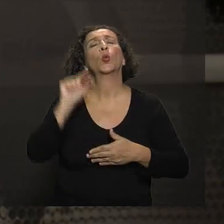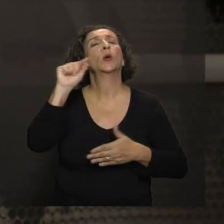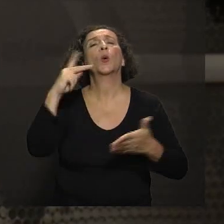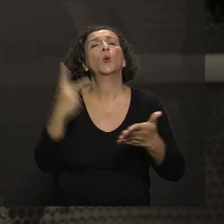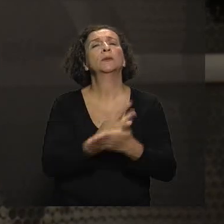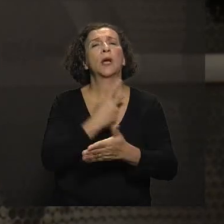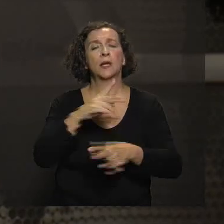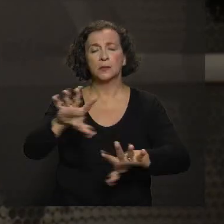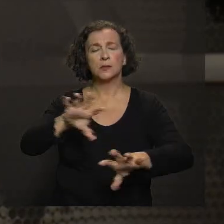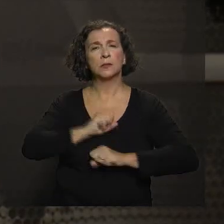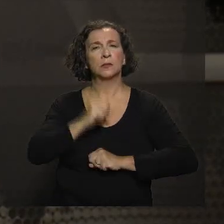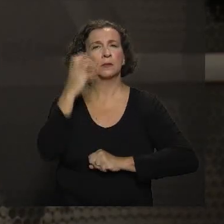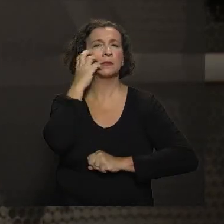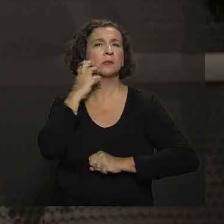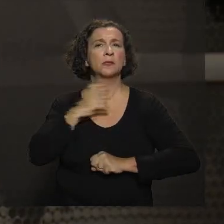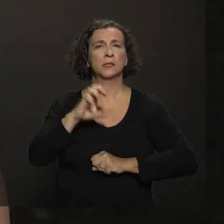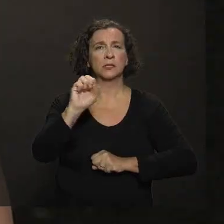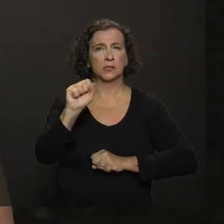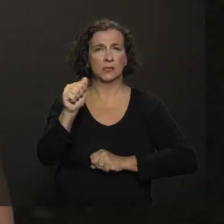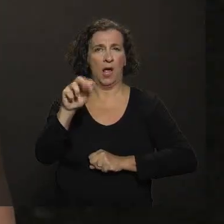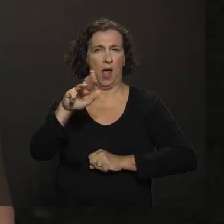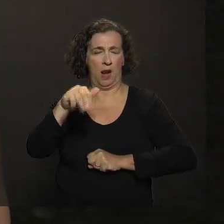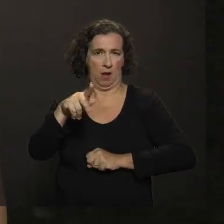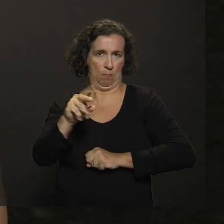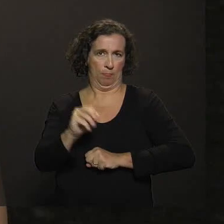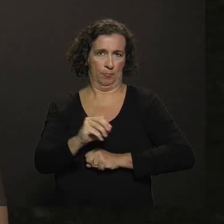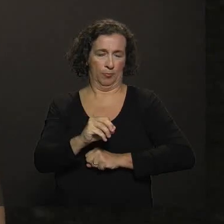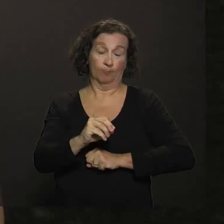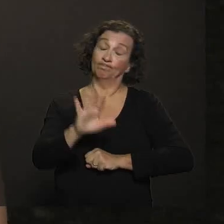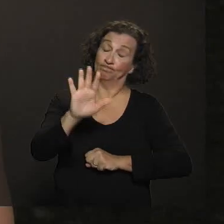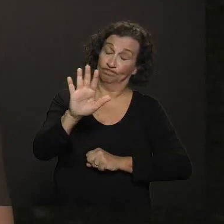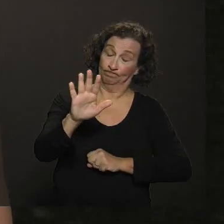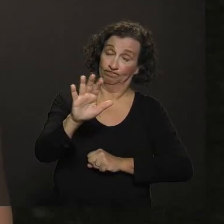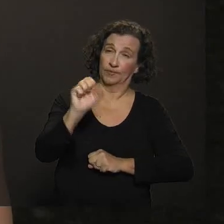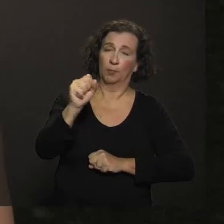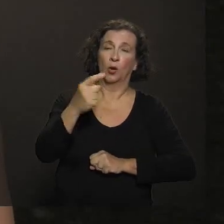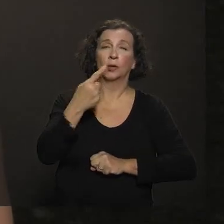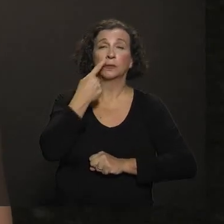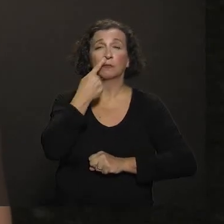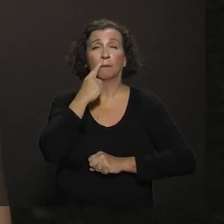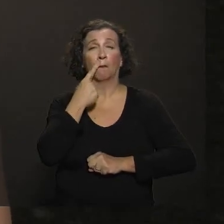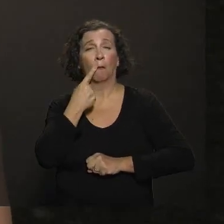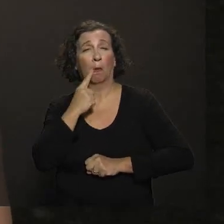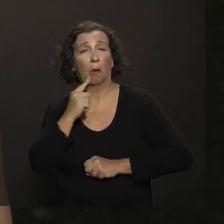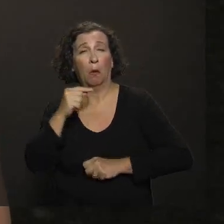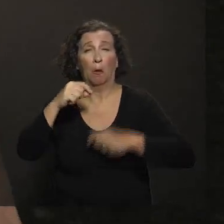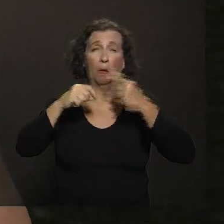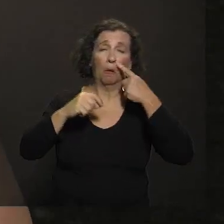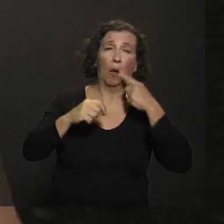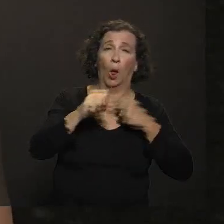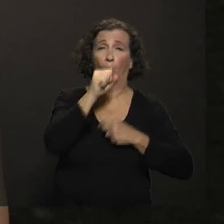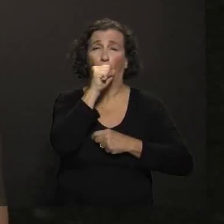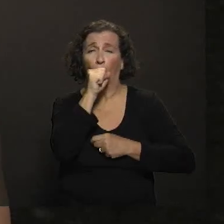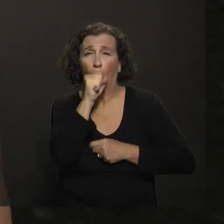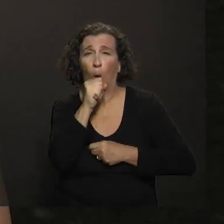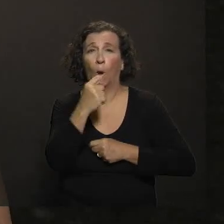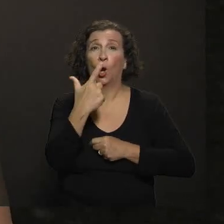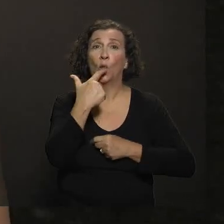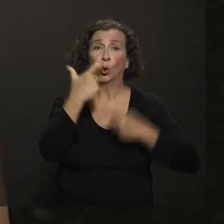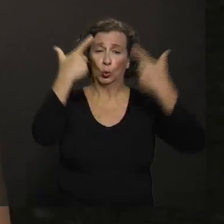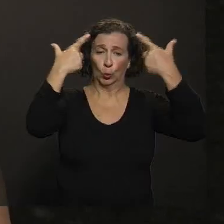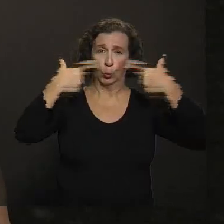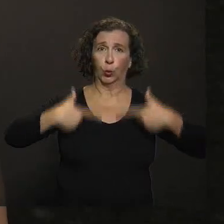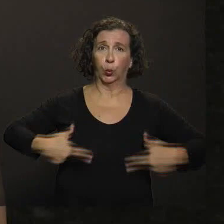sarampo? É, o sarampo, ele pode dar, né? Coriza, nariz escorrendo, tosse, vermelhidão no